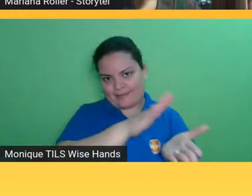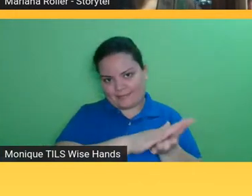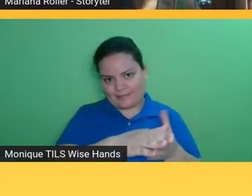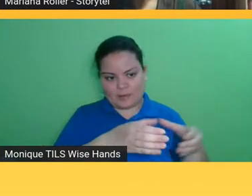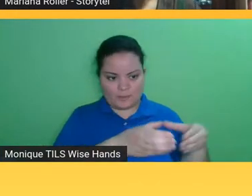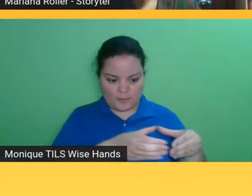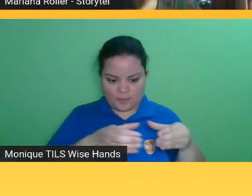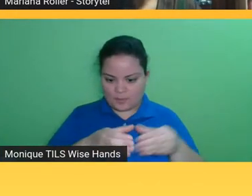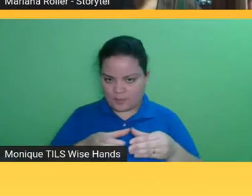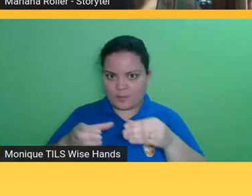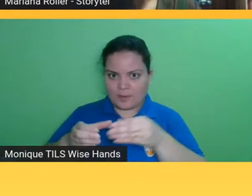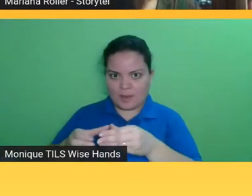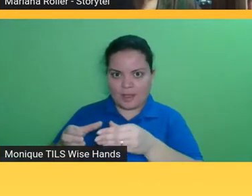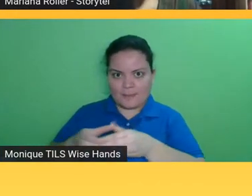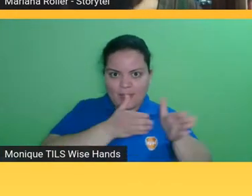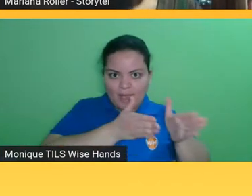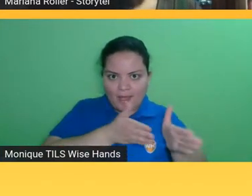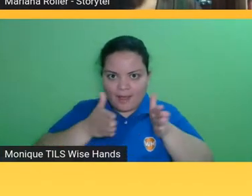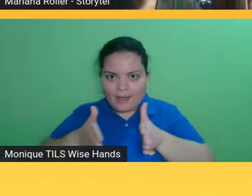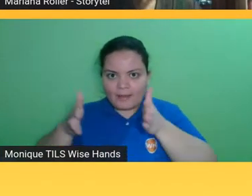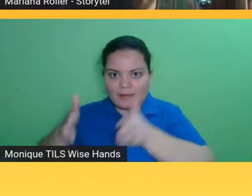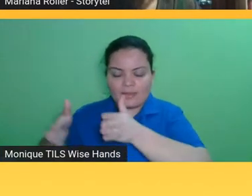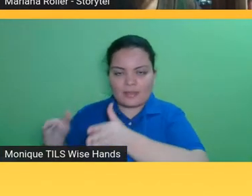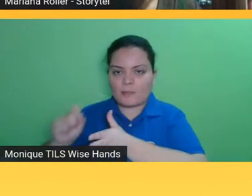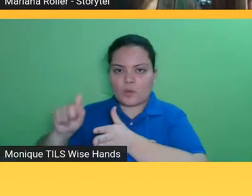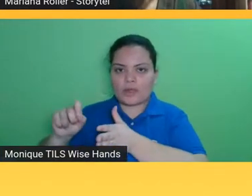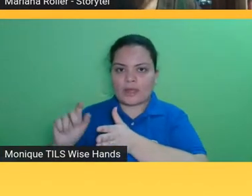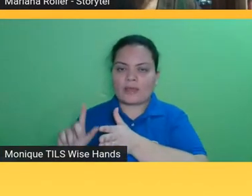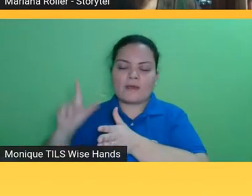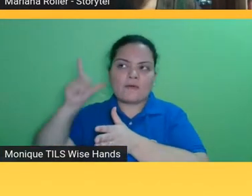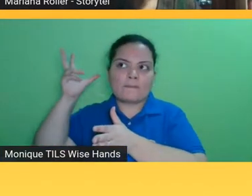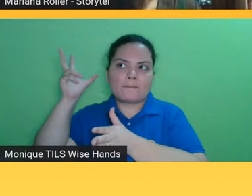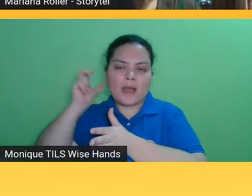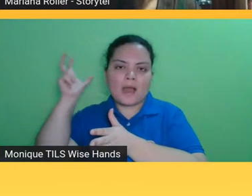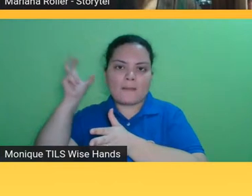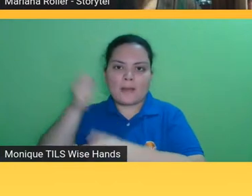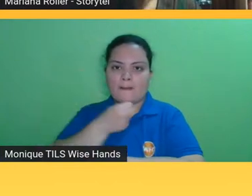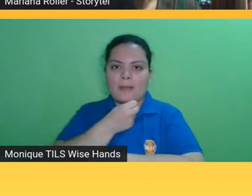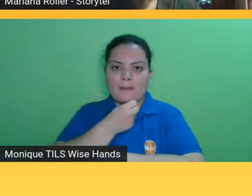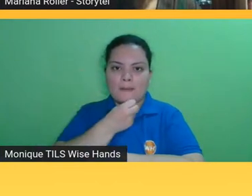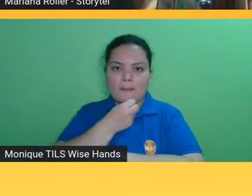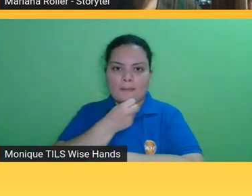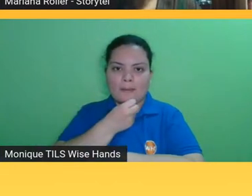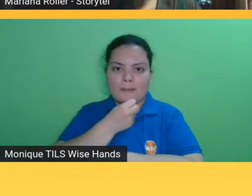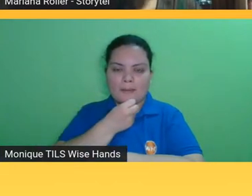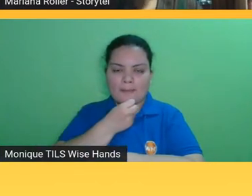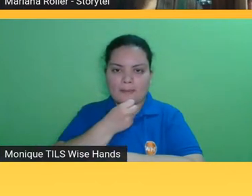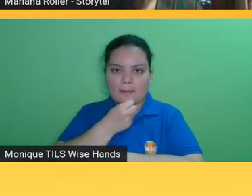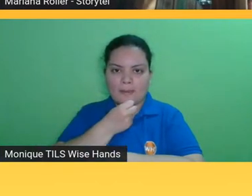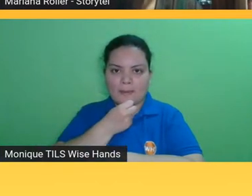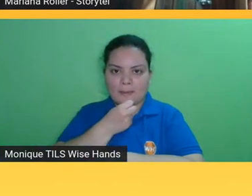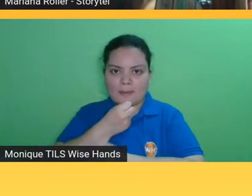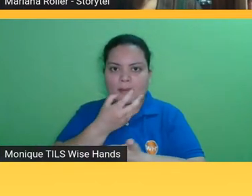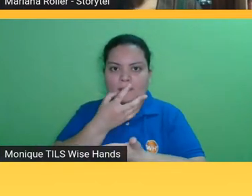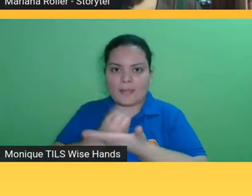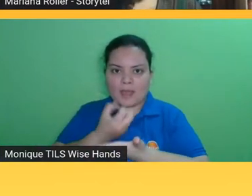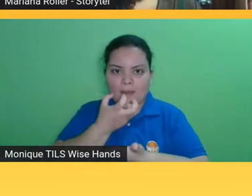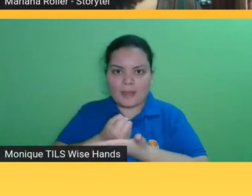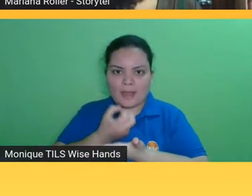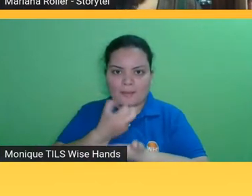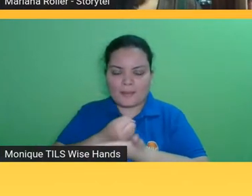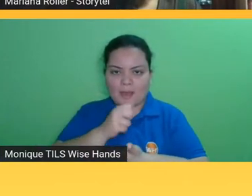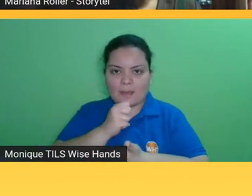esse livro então a partir desse momento esse livro entra num segundo processo editorial que um processo editorial de